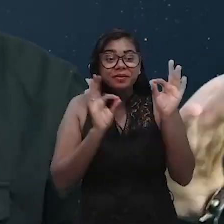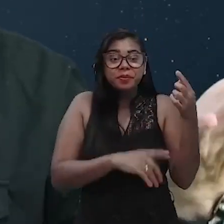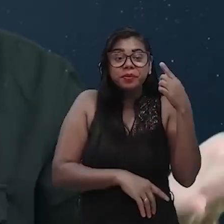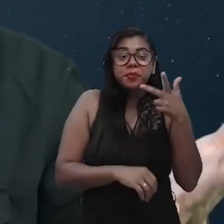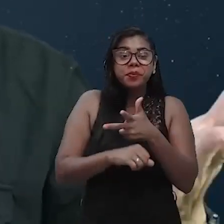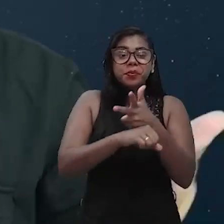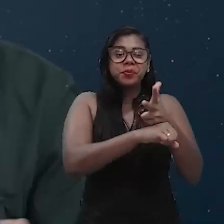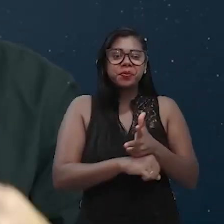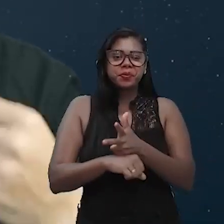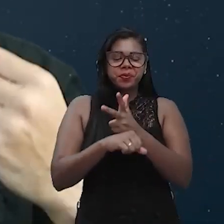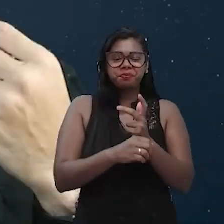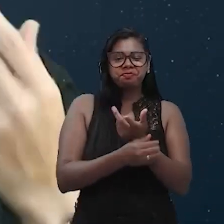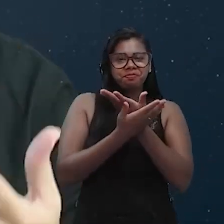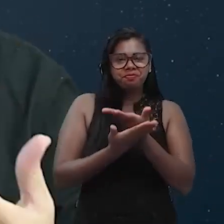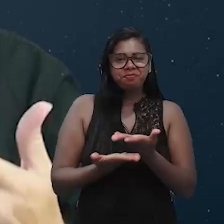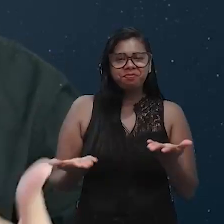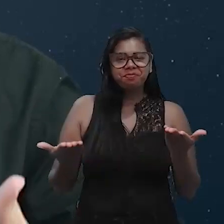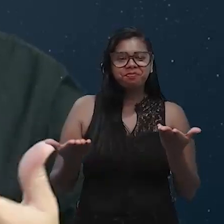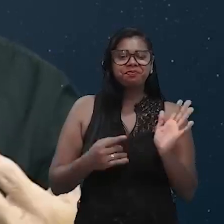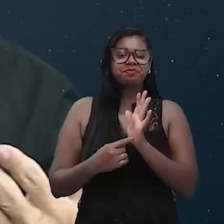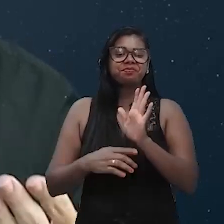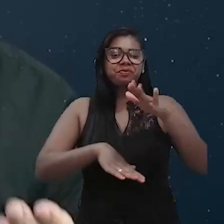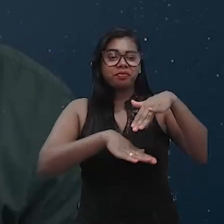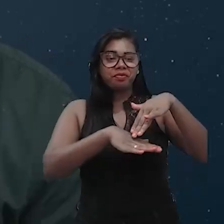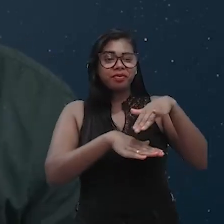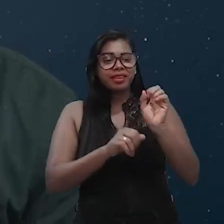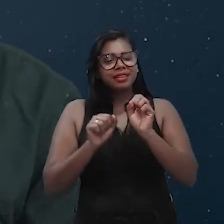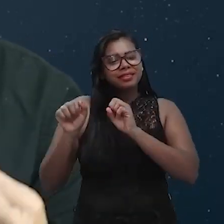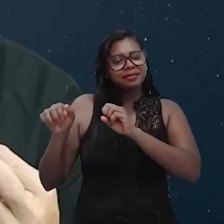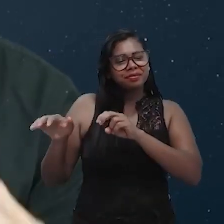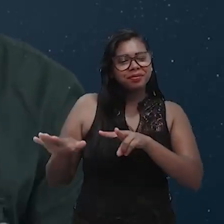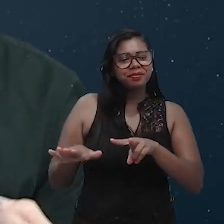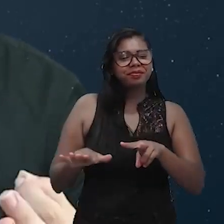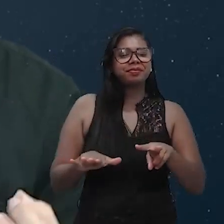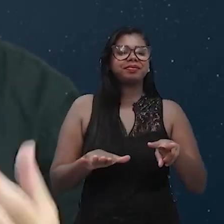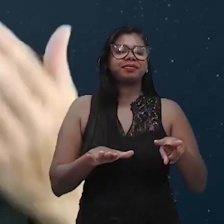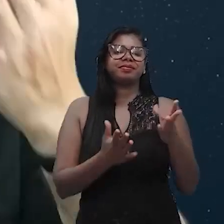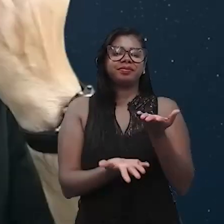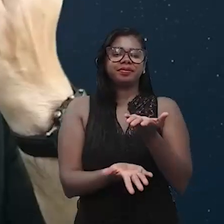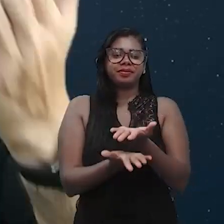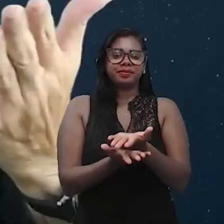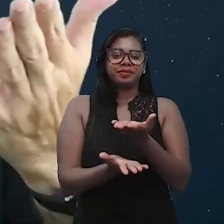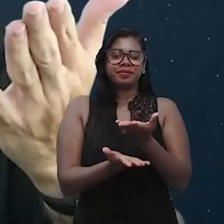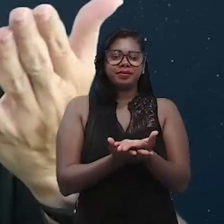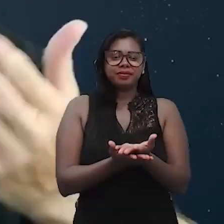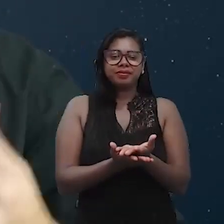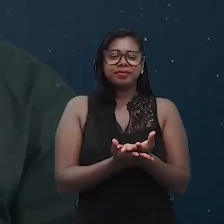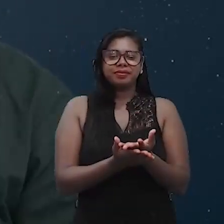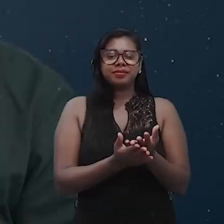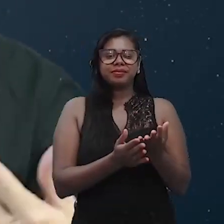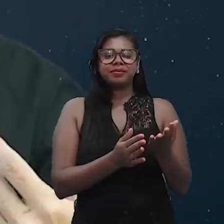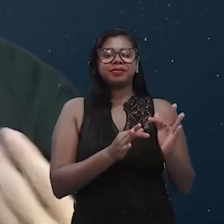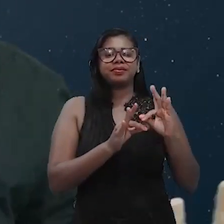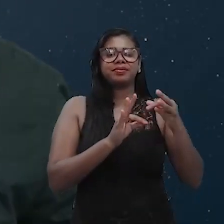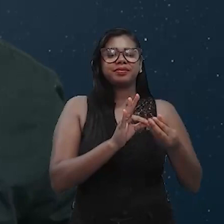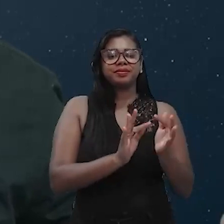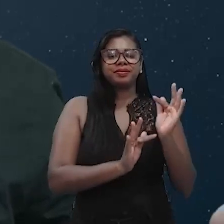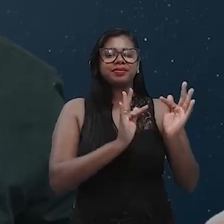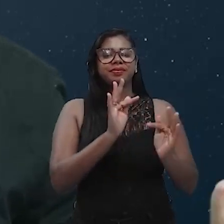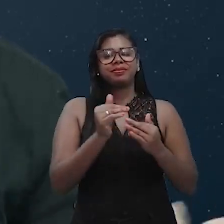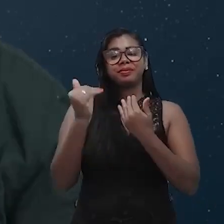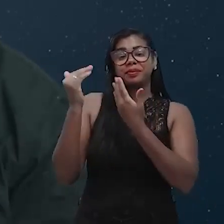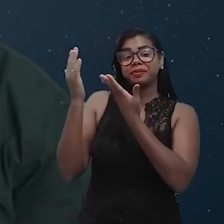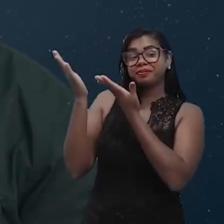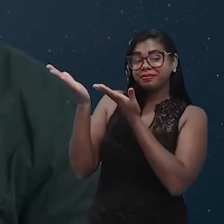mas estamos aqui para mais uma semana com uma aula de Física, com o seu professor de Física, Paulo